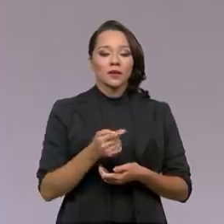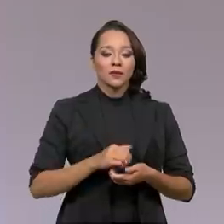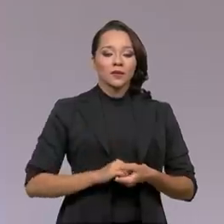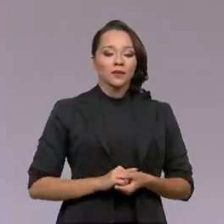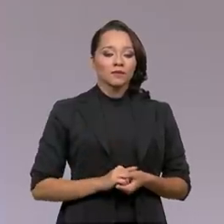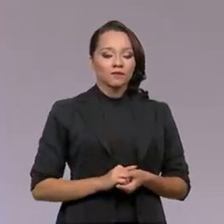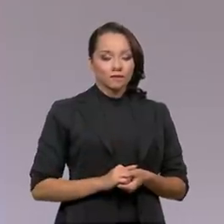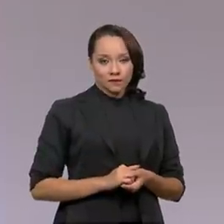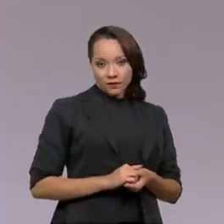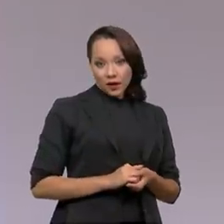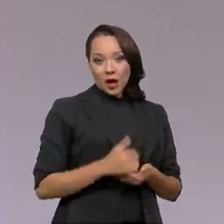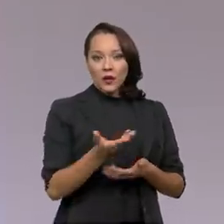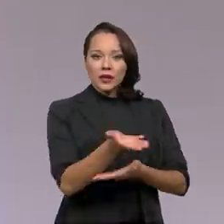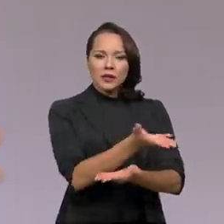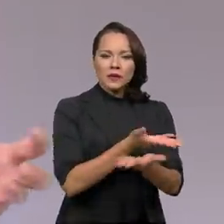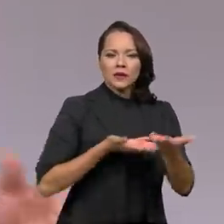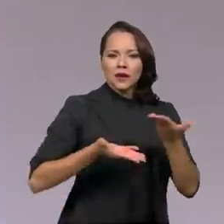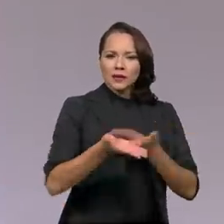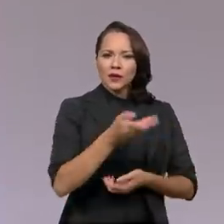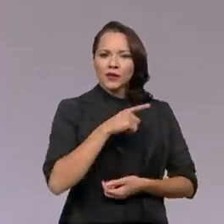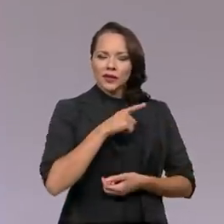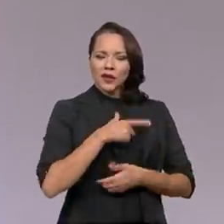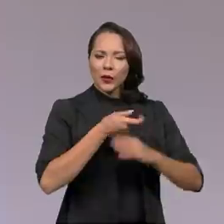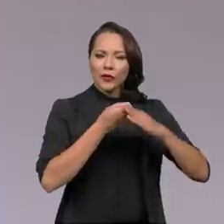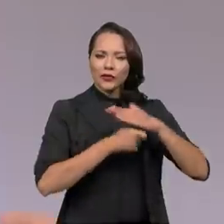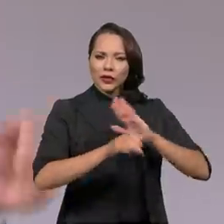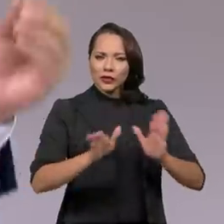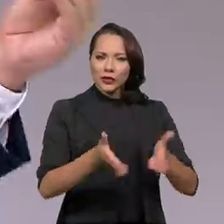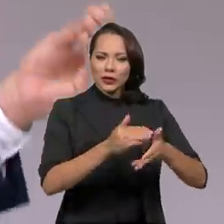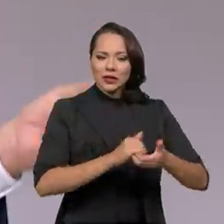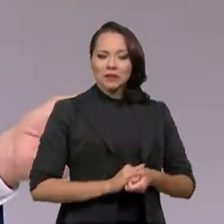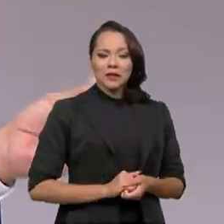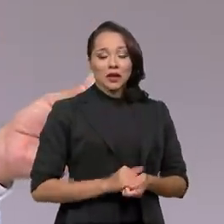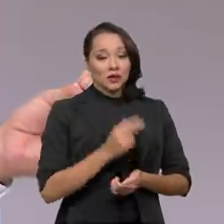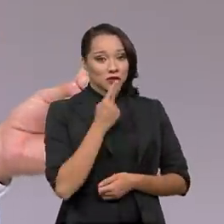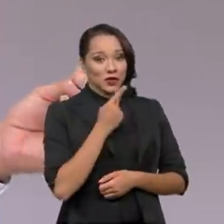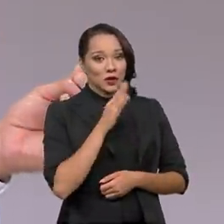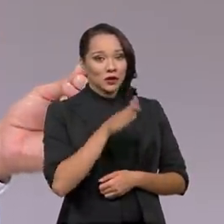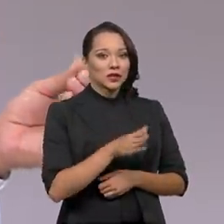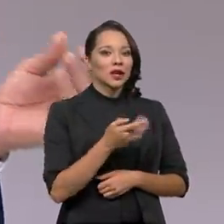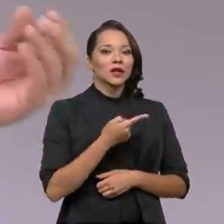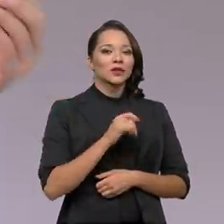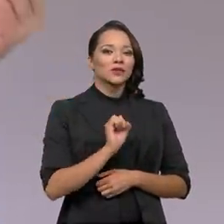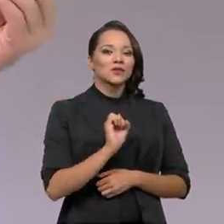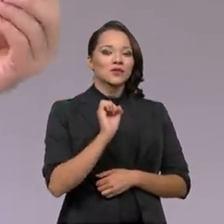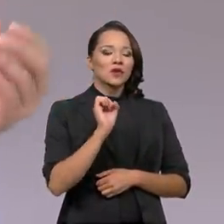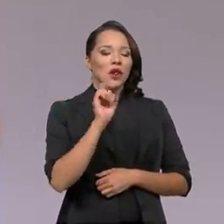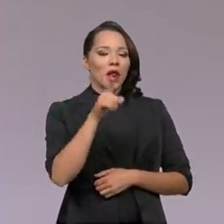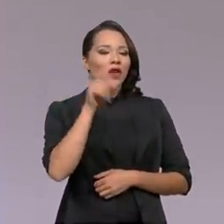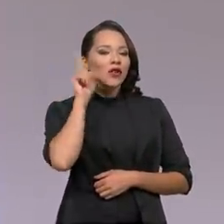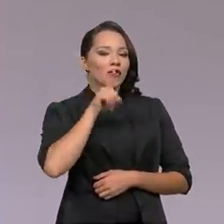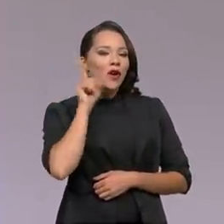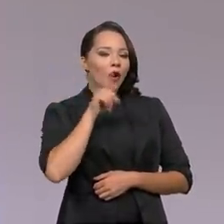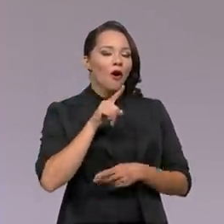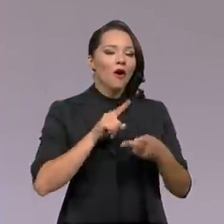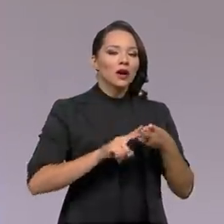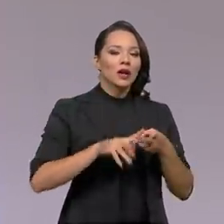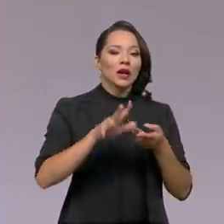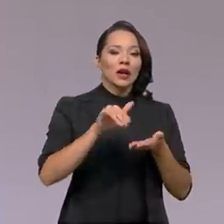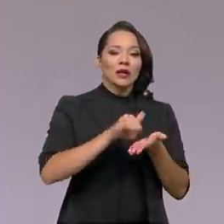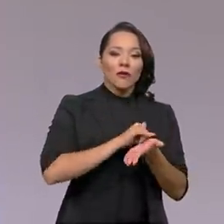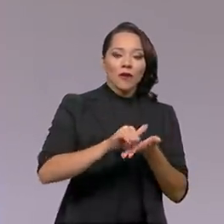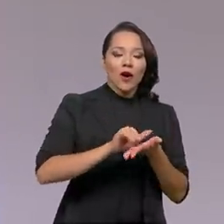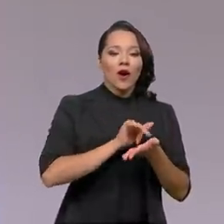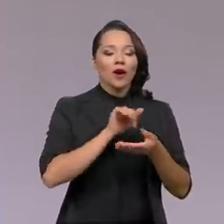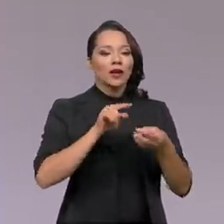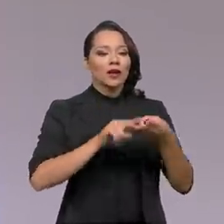Com essa interação que o senhor tem com os investidores lá fora, a gente falou do Roadshow em Nova York, nos Estados Unidos, o Roadshow na Europa, nos